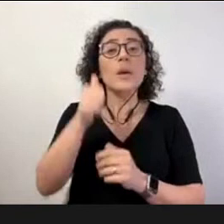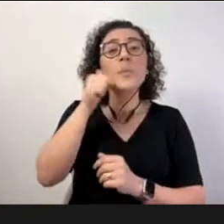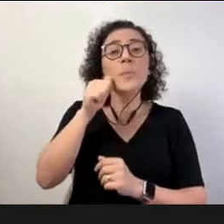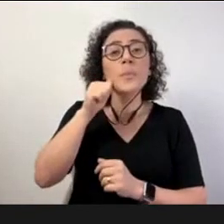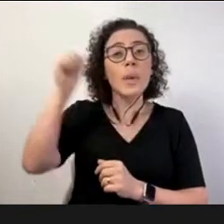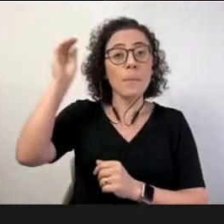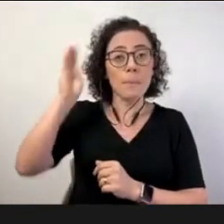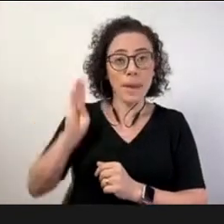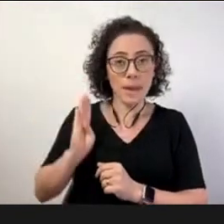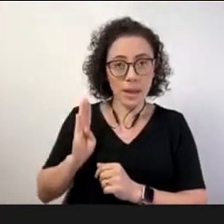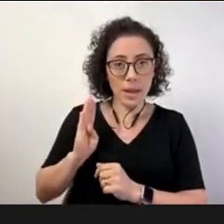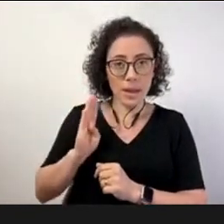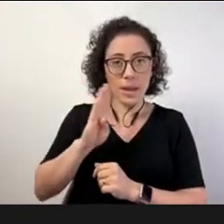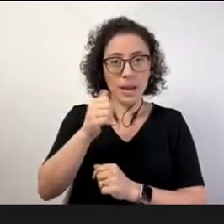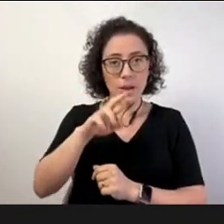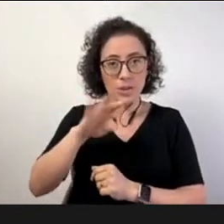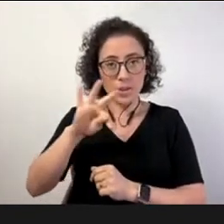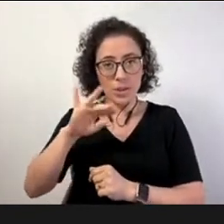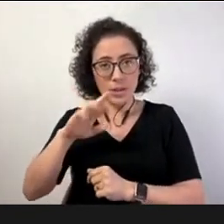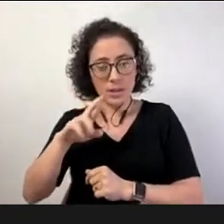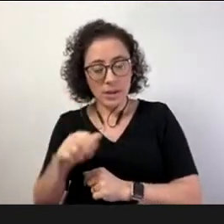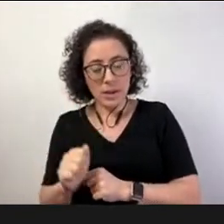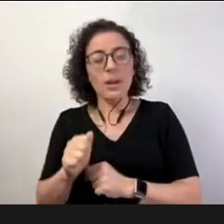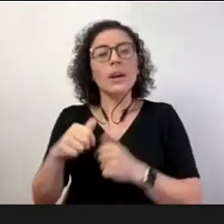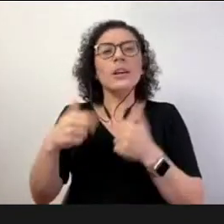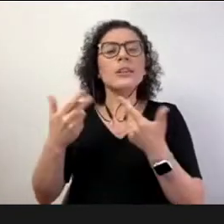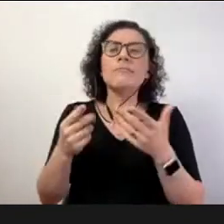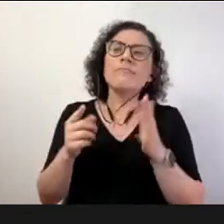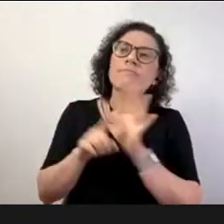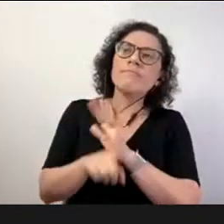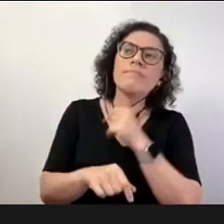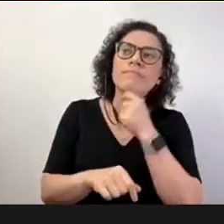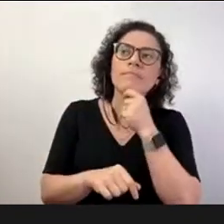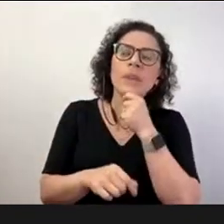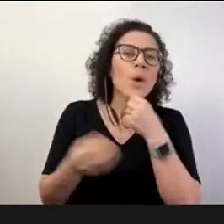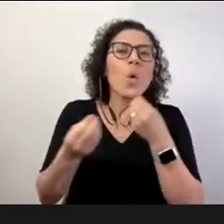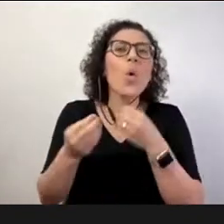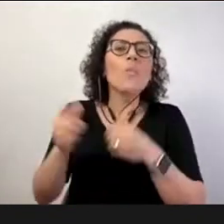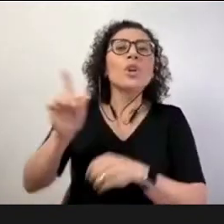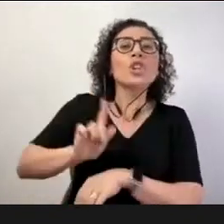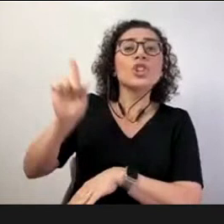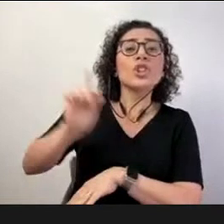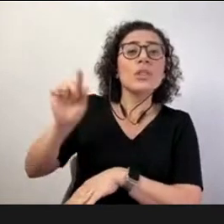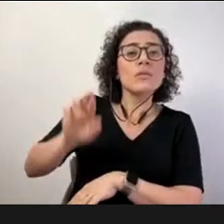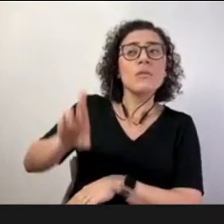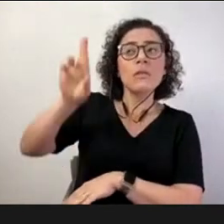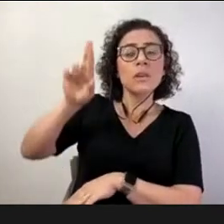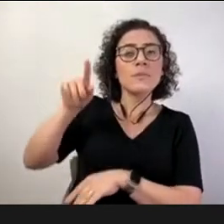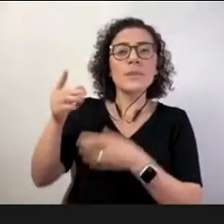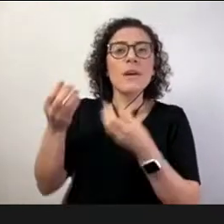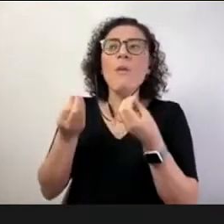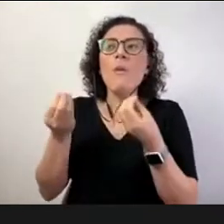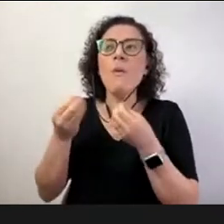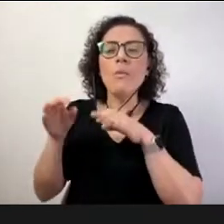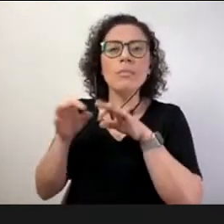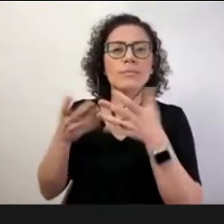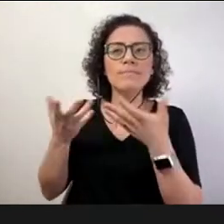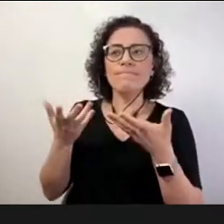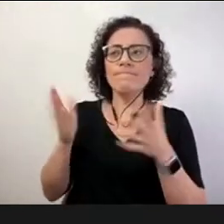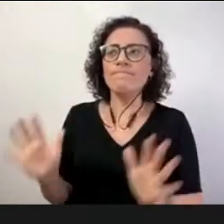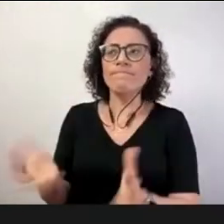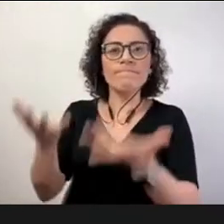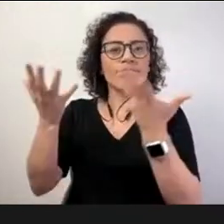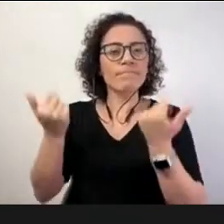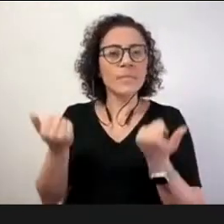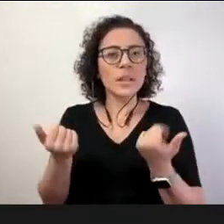salientar um pouquinho aí sobre os desafios do papel do gestor para o estabelecimento de vínculos entre a comunidade